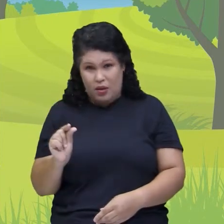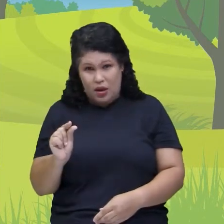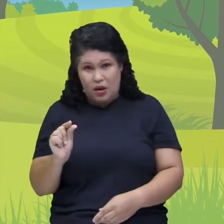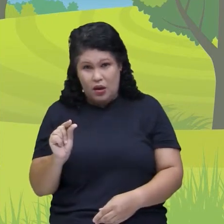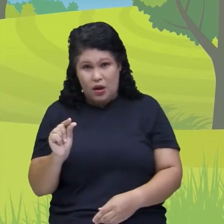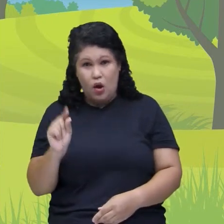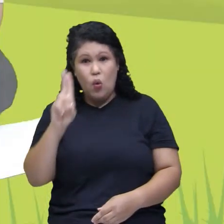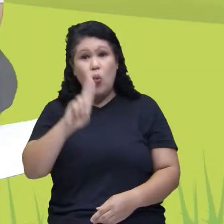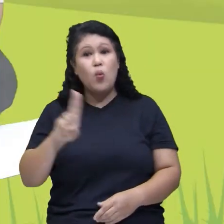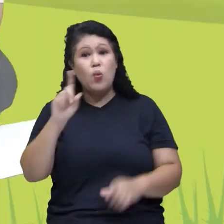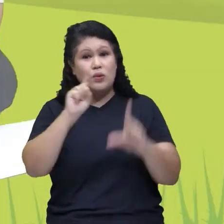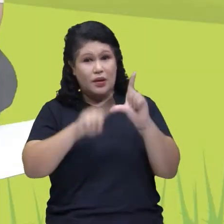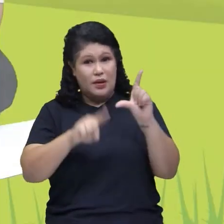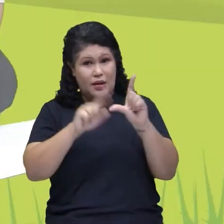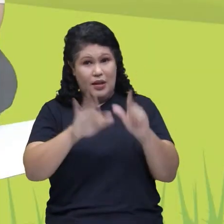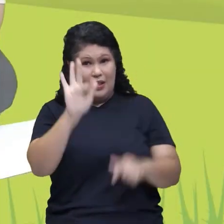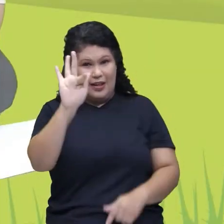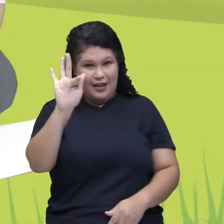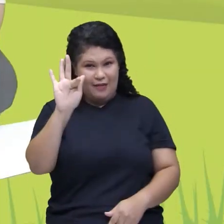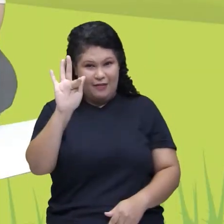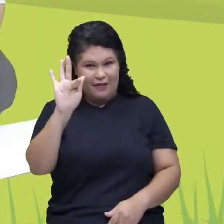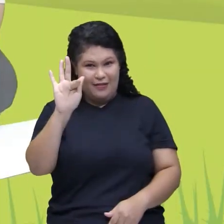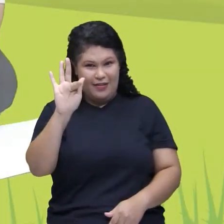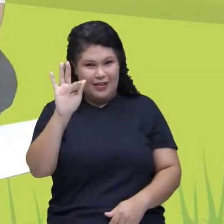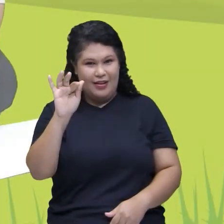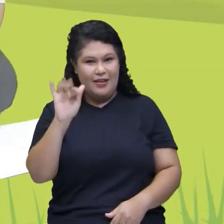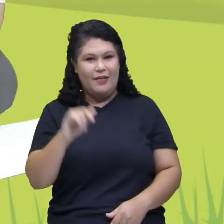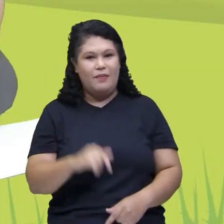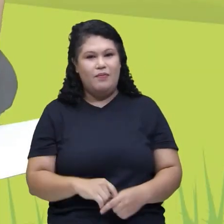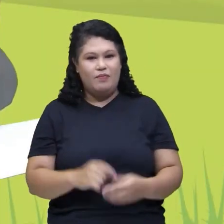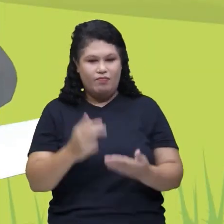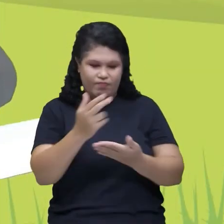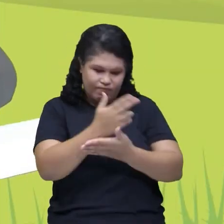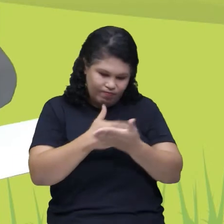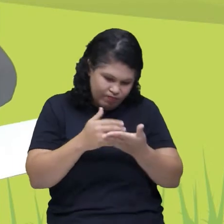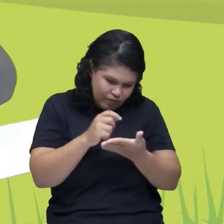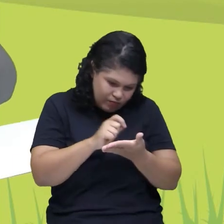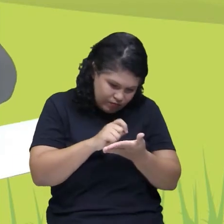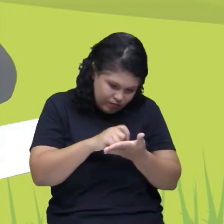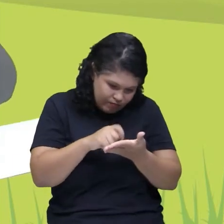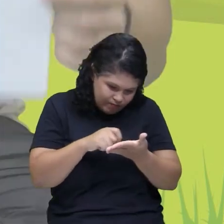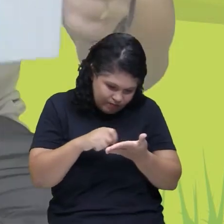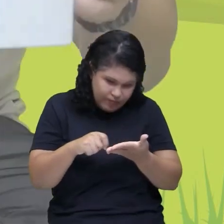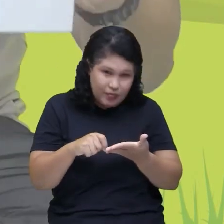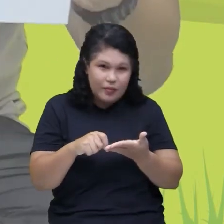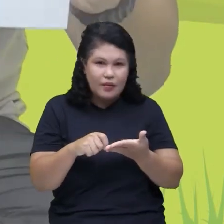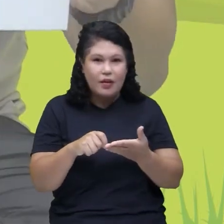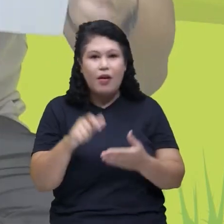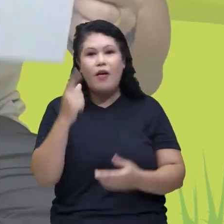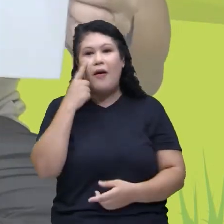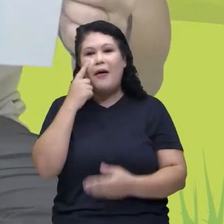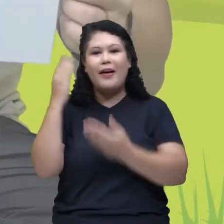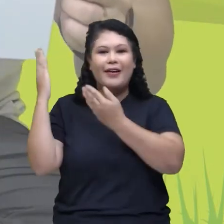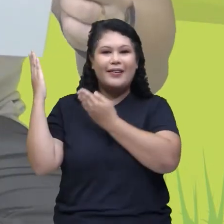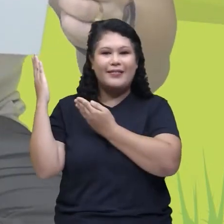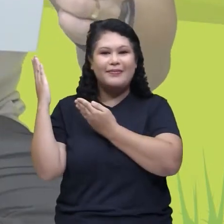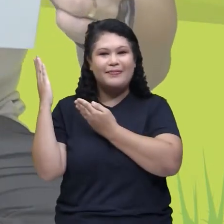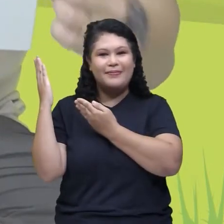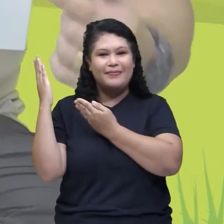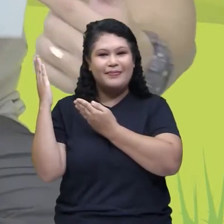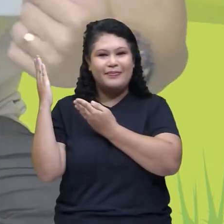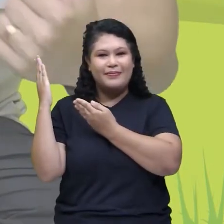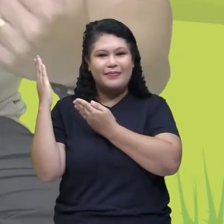Lembrei como é que a letra F. Letra F. Então, na estação número 1,